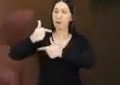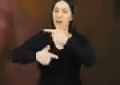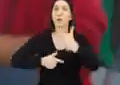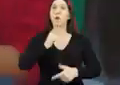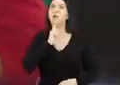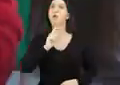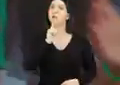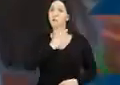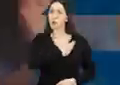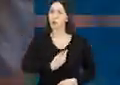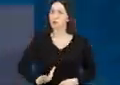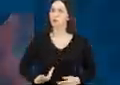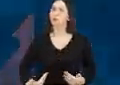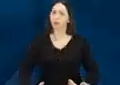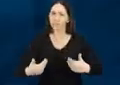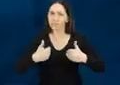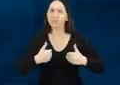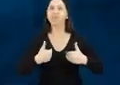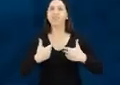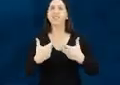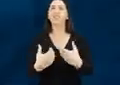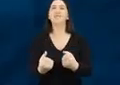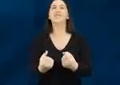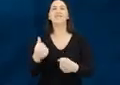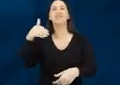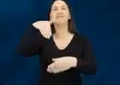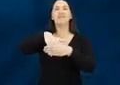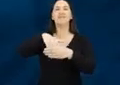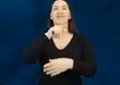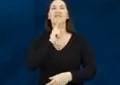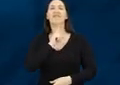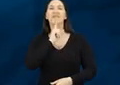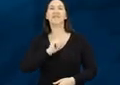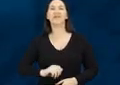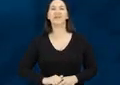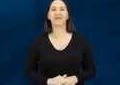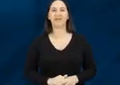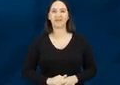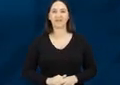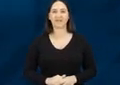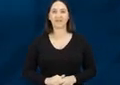meu governador. 45 pra governador.